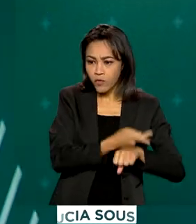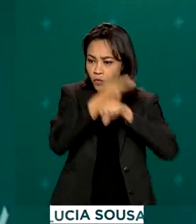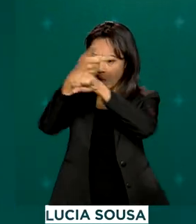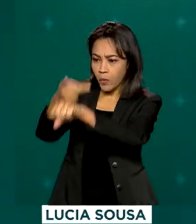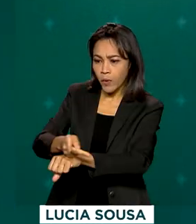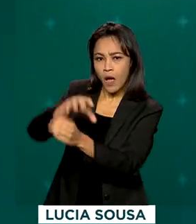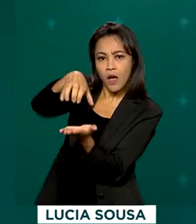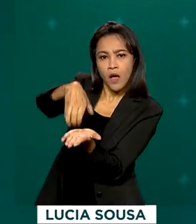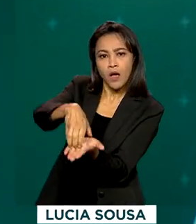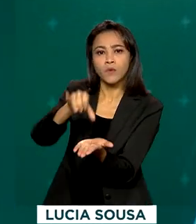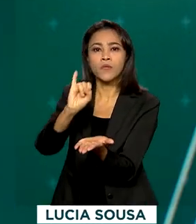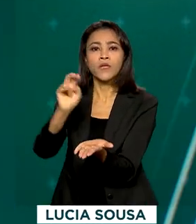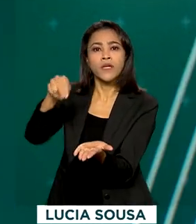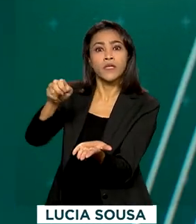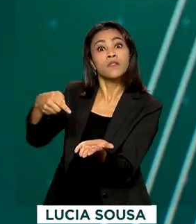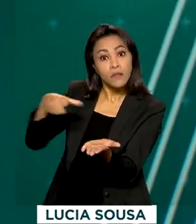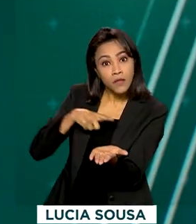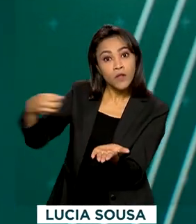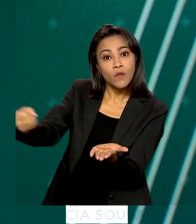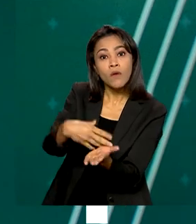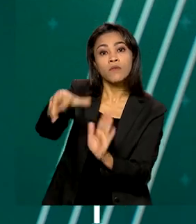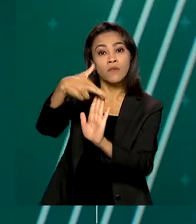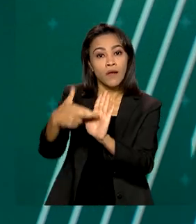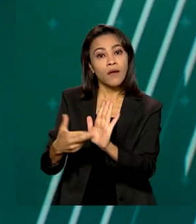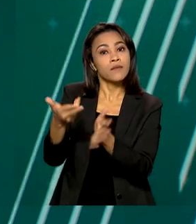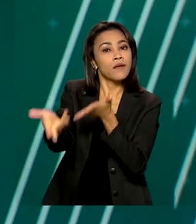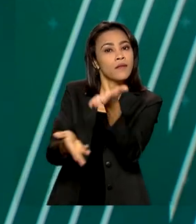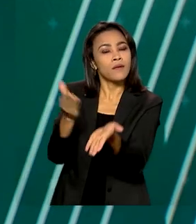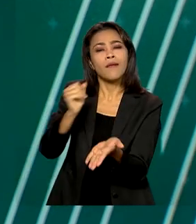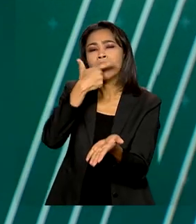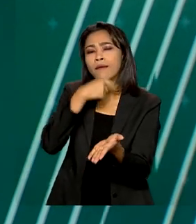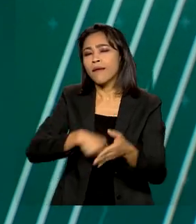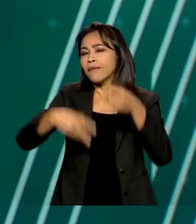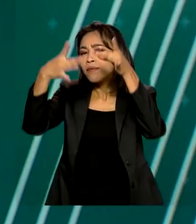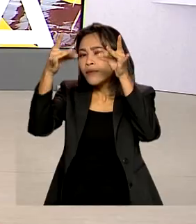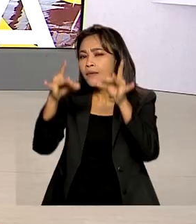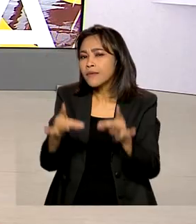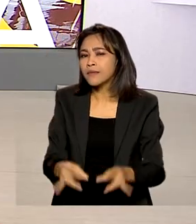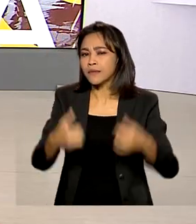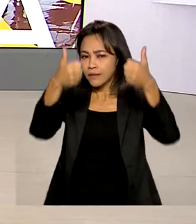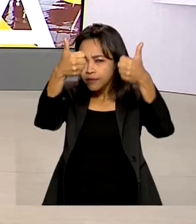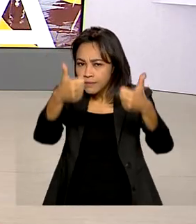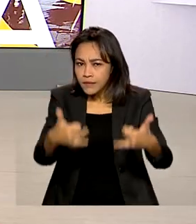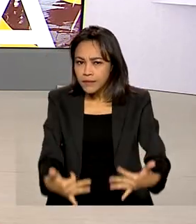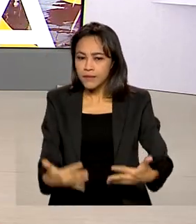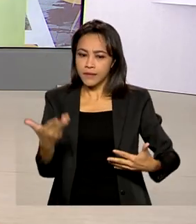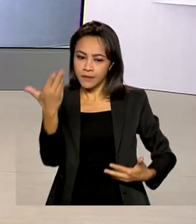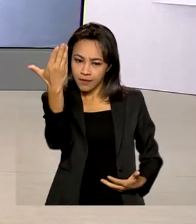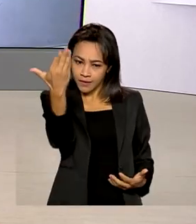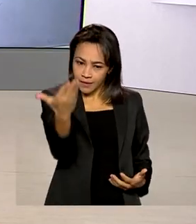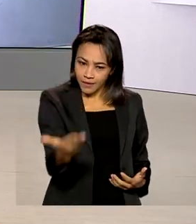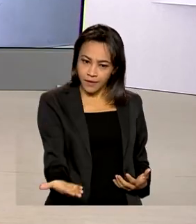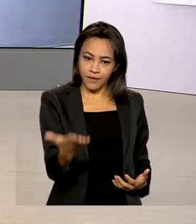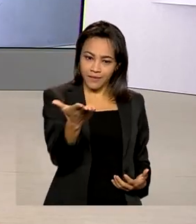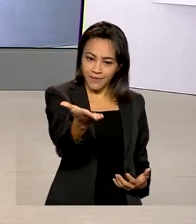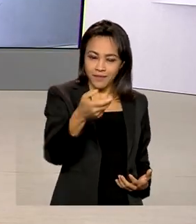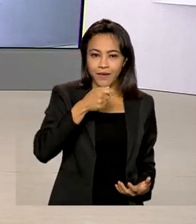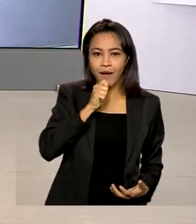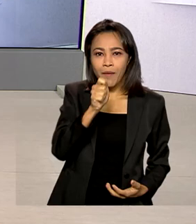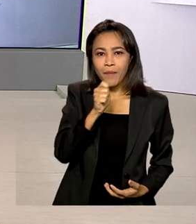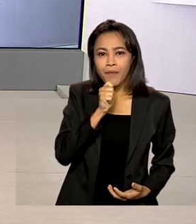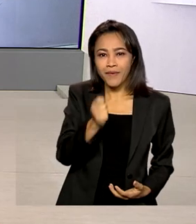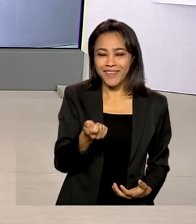terão novas regras de atendimento. Quem traz os detalhes para a gente é o repórter Glauco de